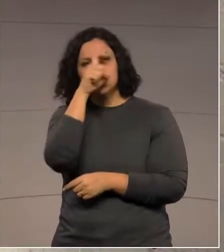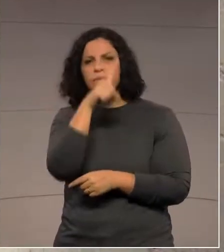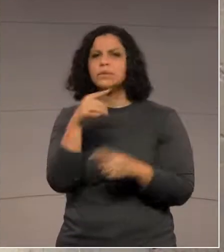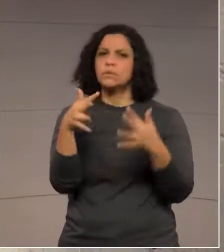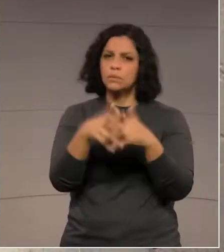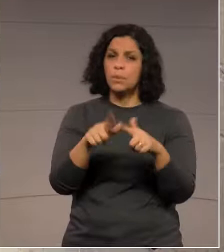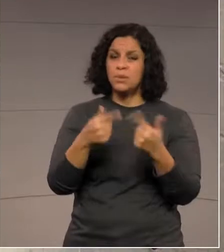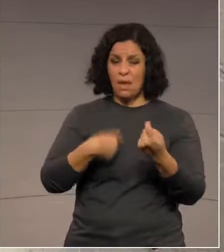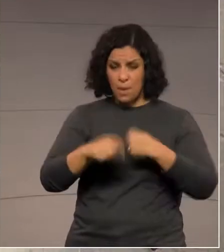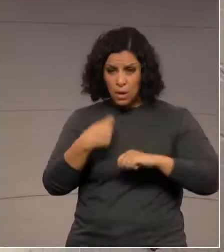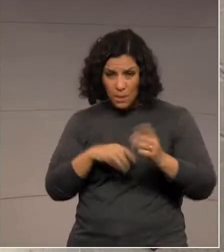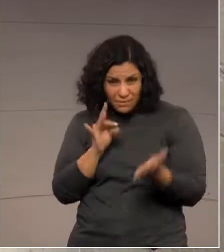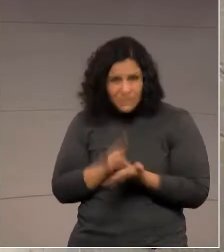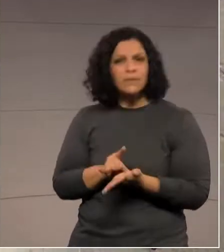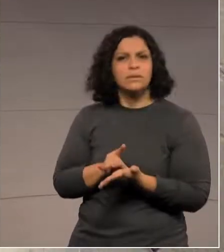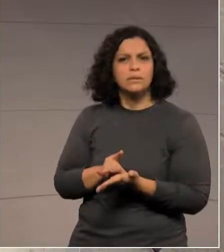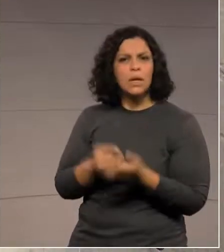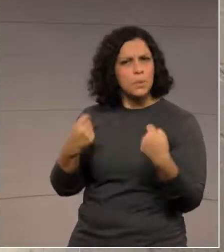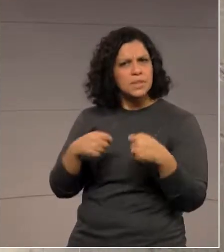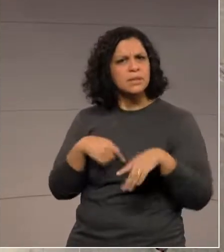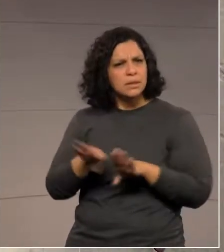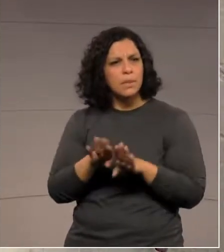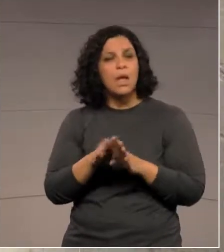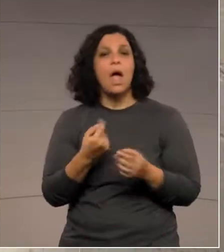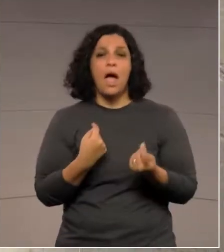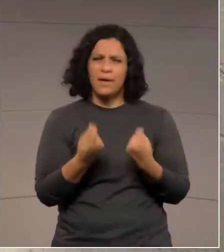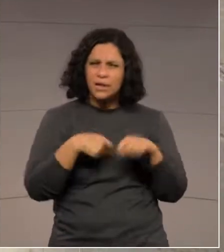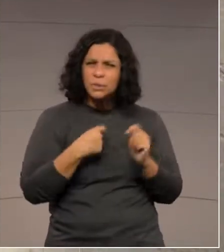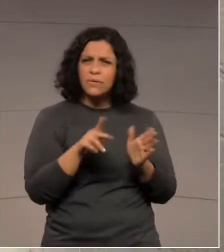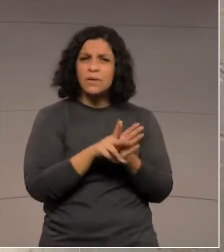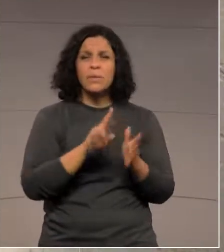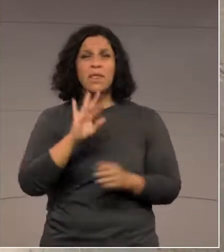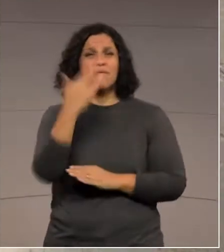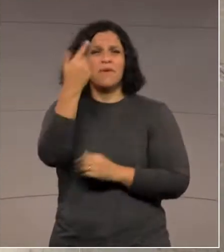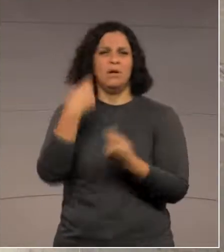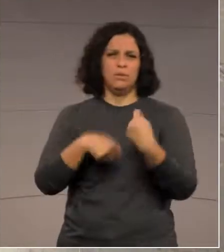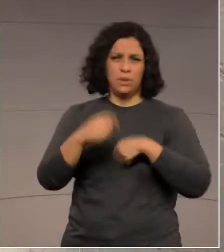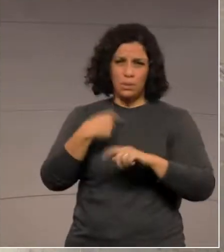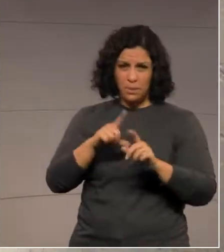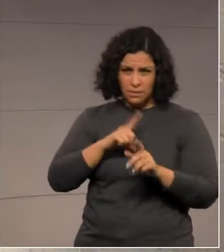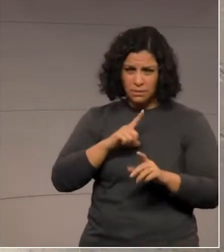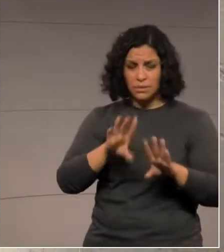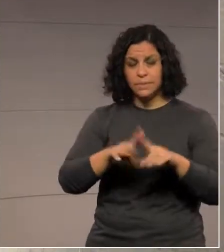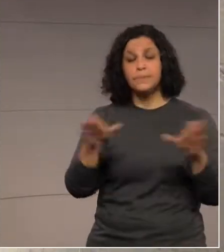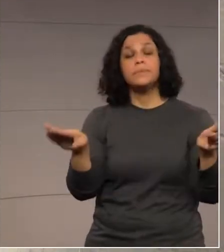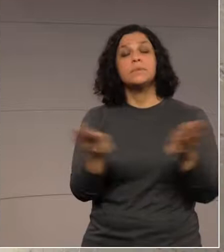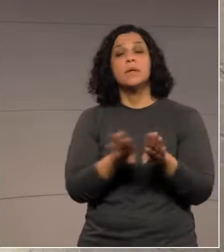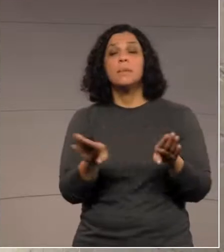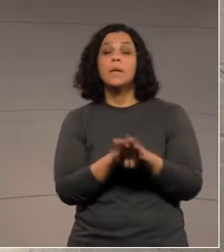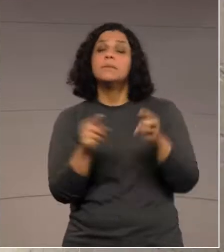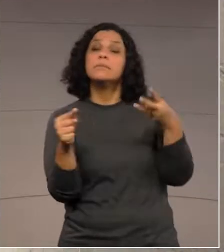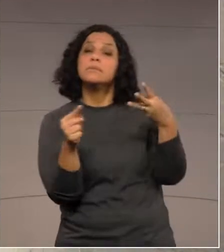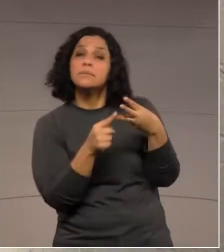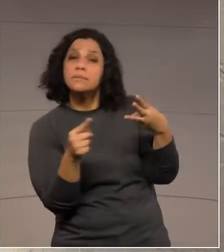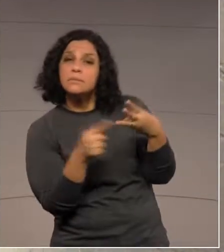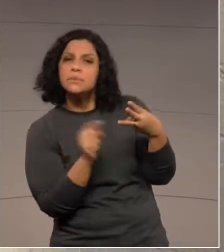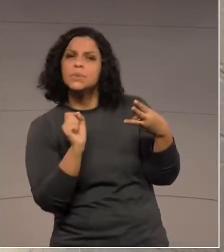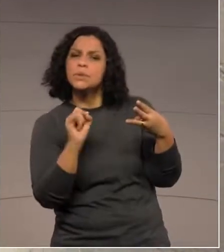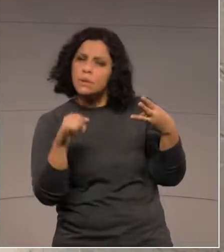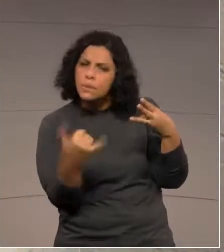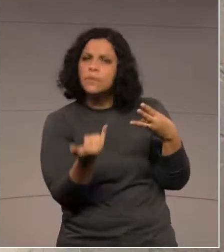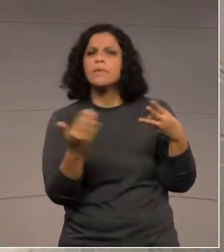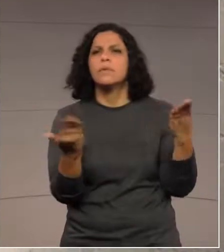se essa é uma economia real, uma economia vantajosa, ou uma falsa economia. No mesmo sentido, quero aproveitar